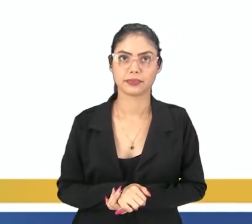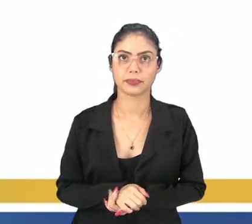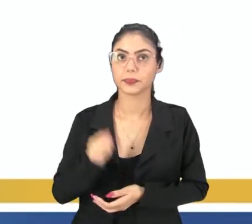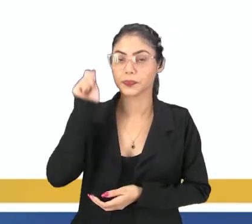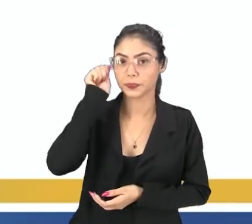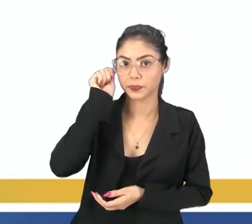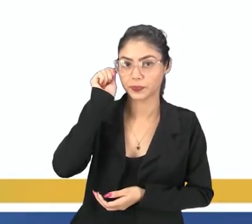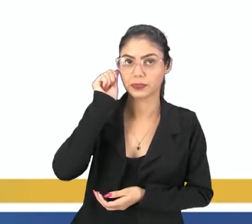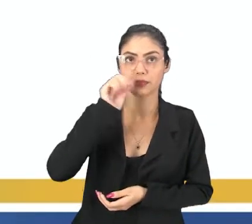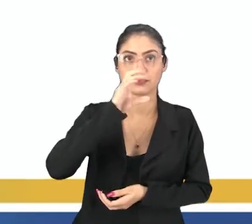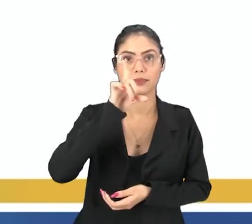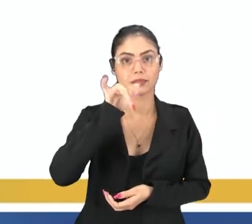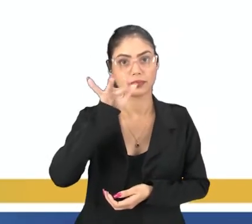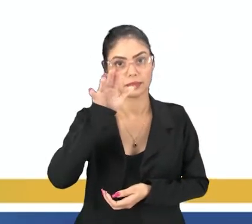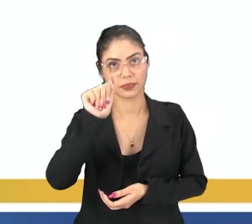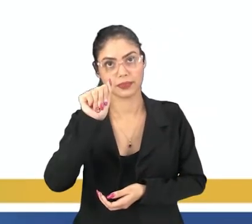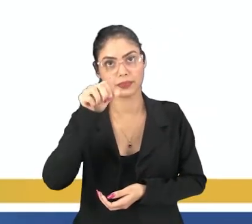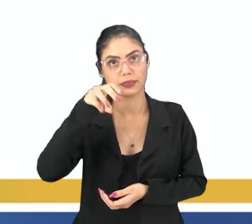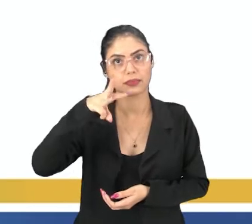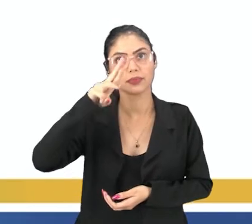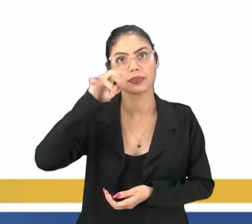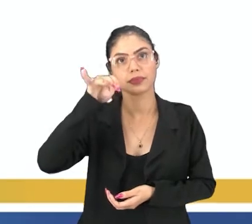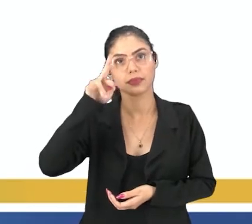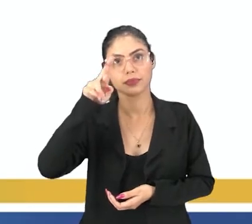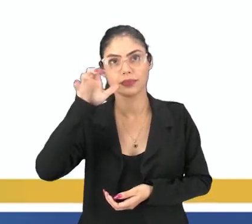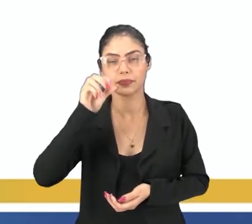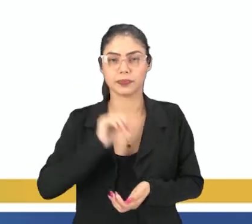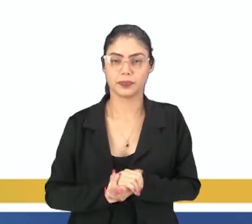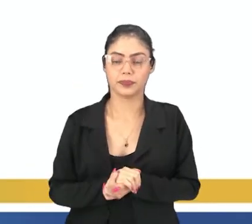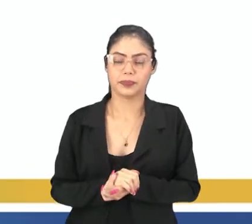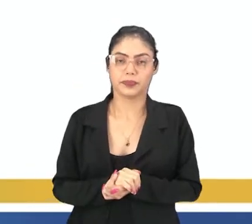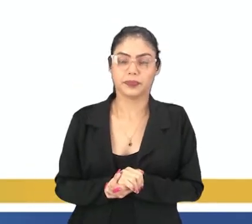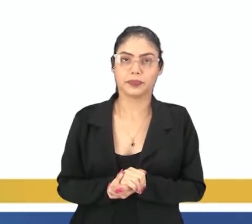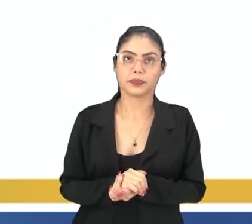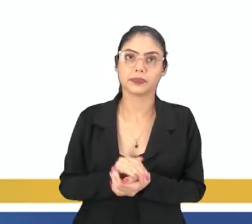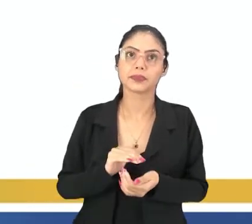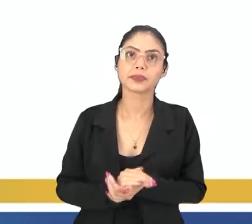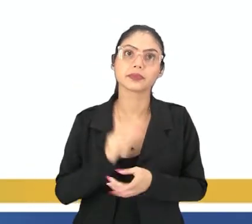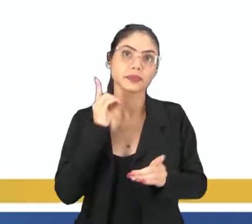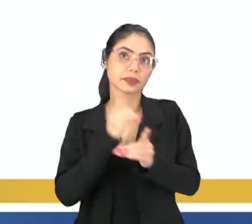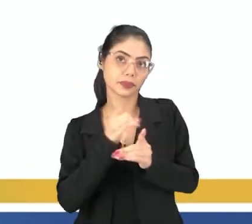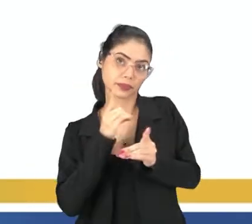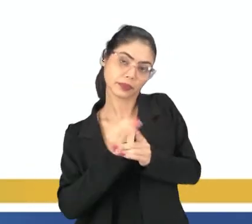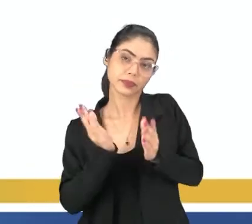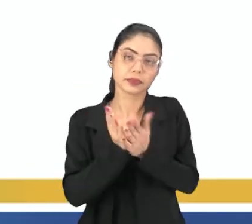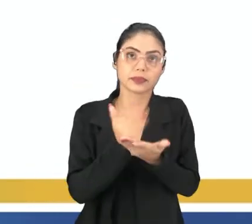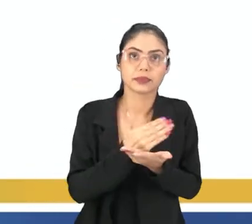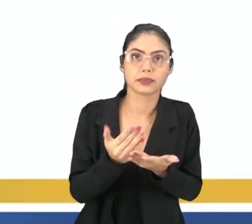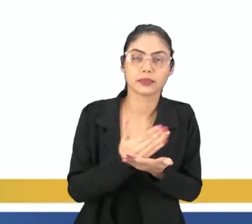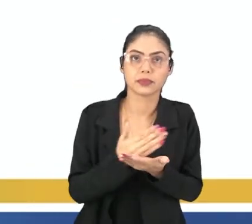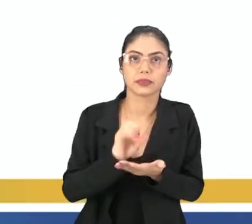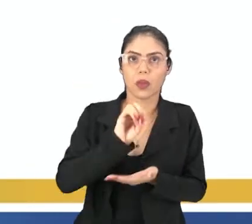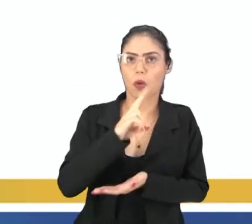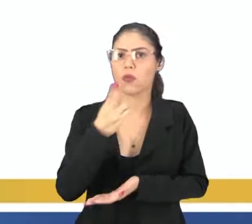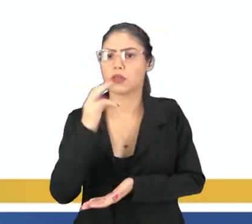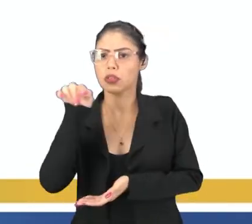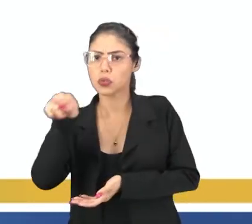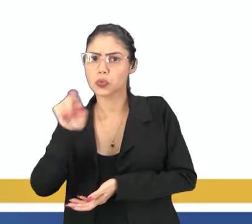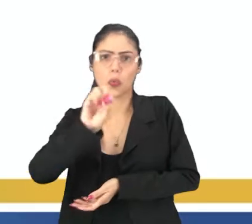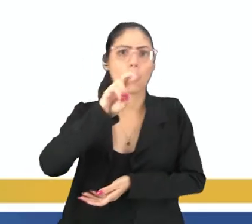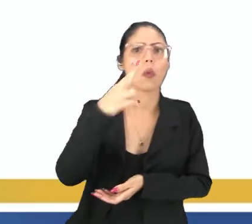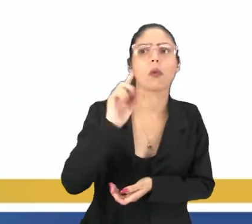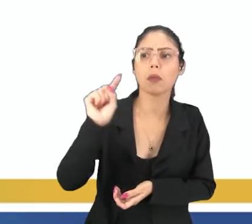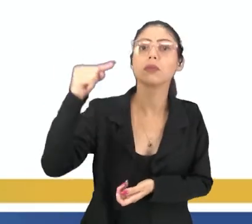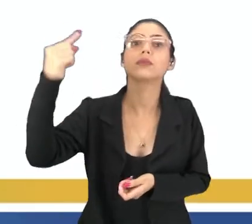autora Cecília Meireles. Este poema encontra-se no livro Ou Isto ou